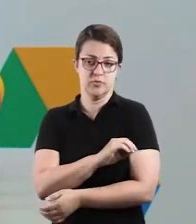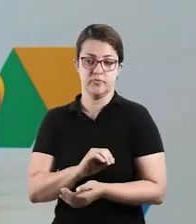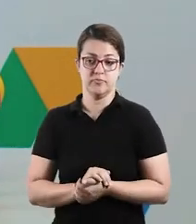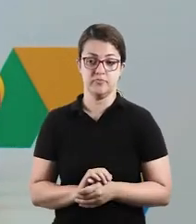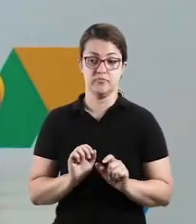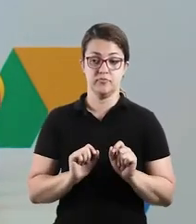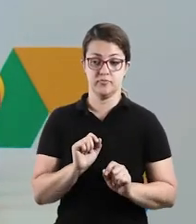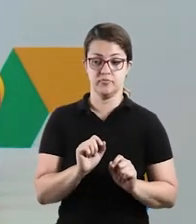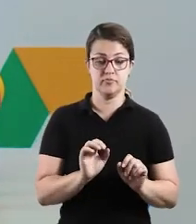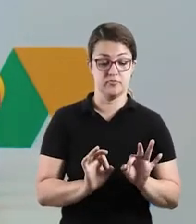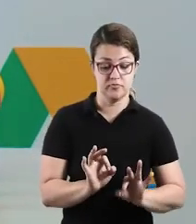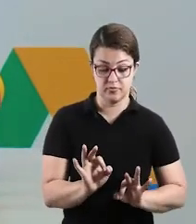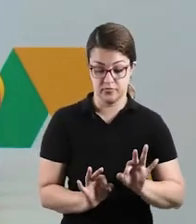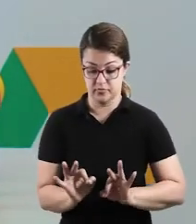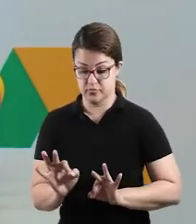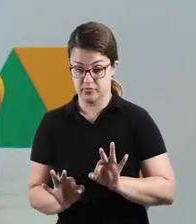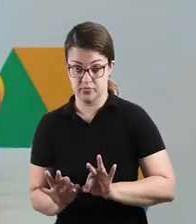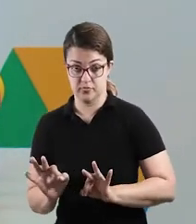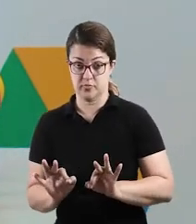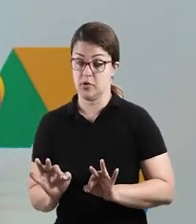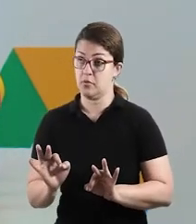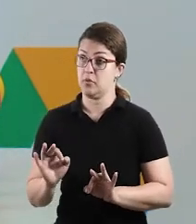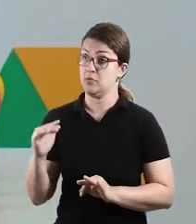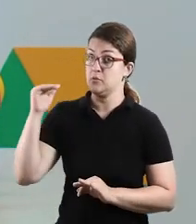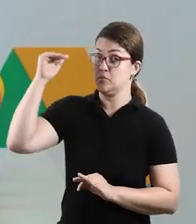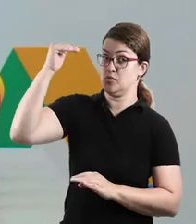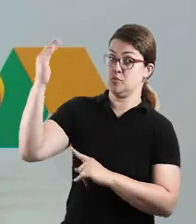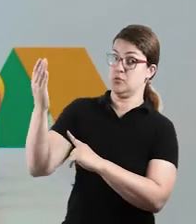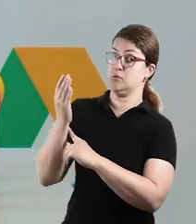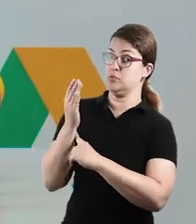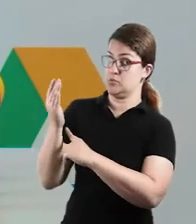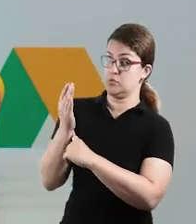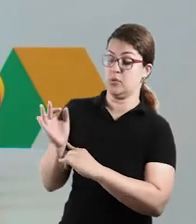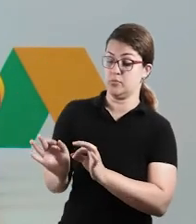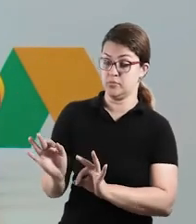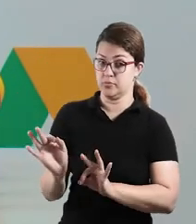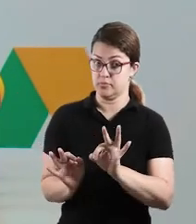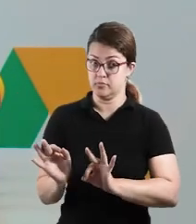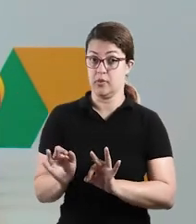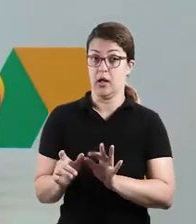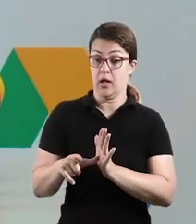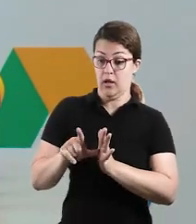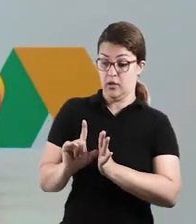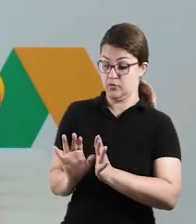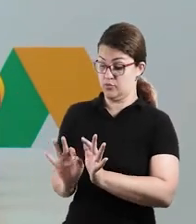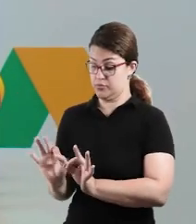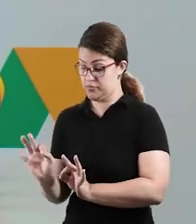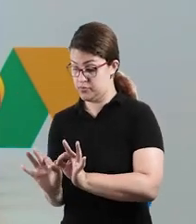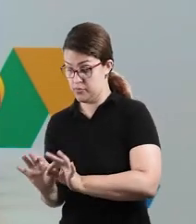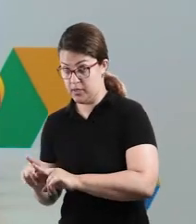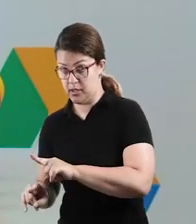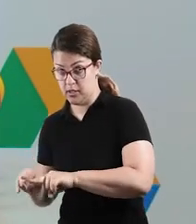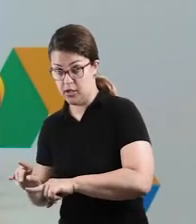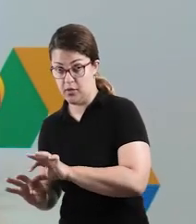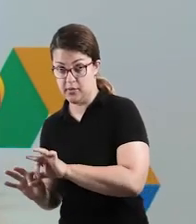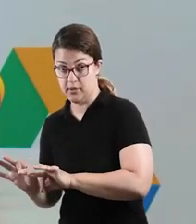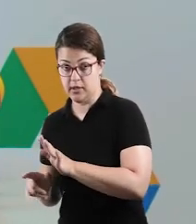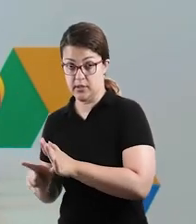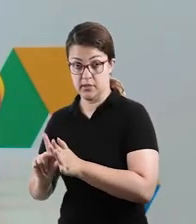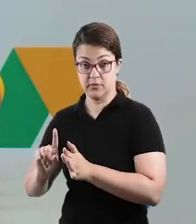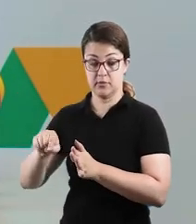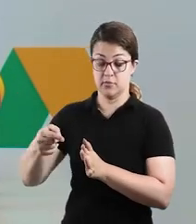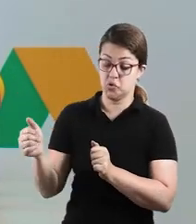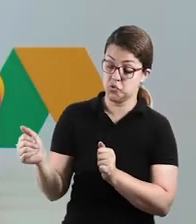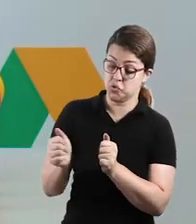adulto para realizar a confecção da atividade, tá bom? Então, preparem os materiais antes para depois sentar com a criança para fazer.